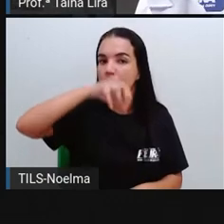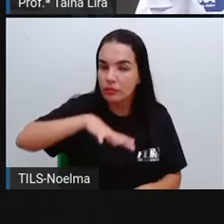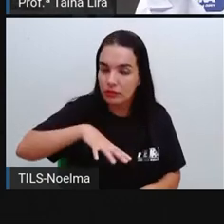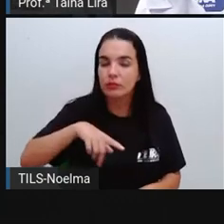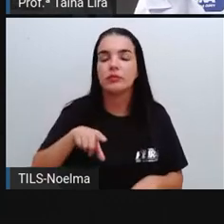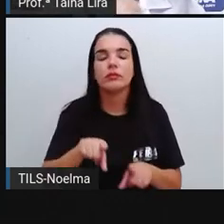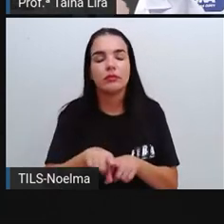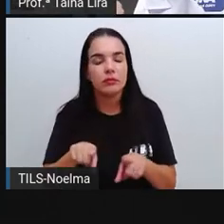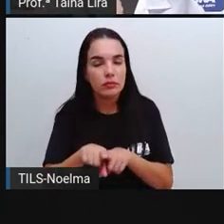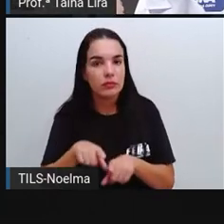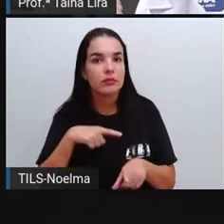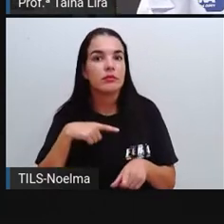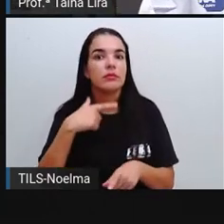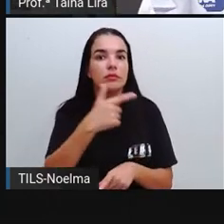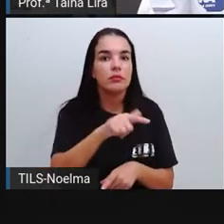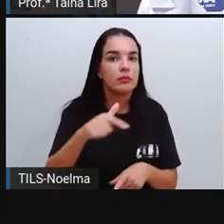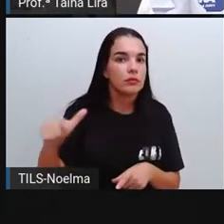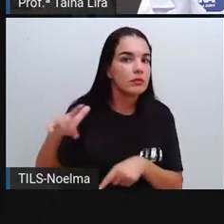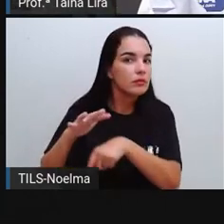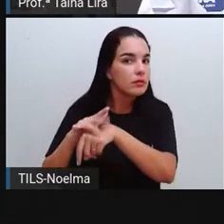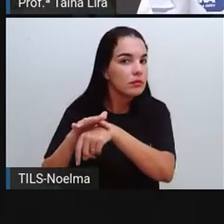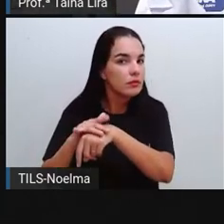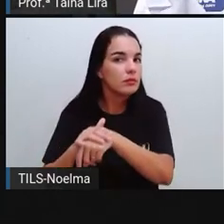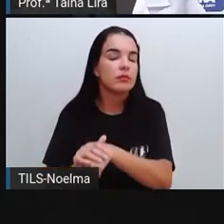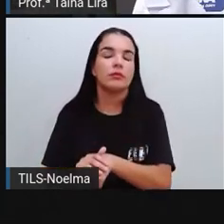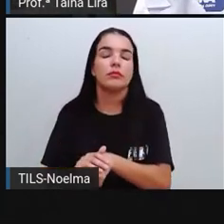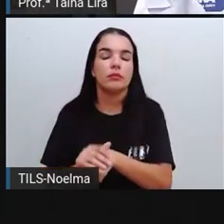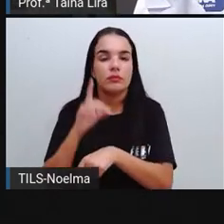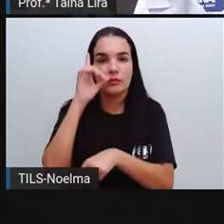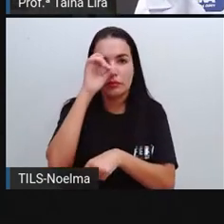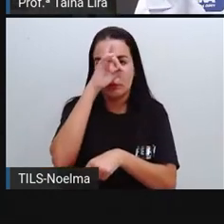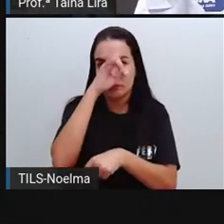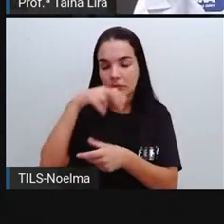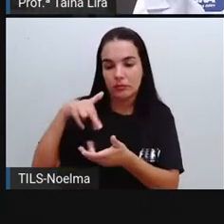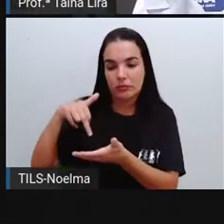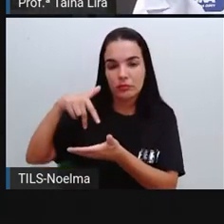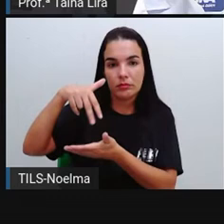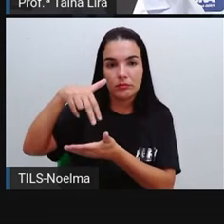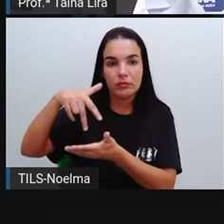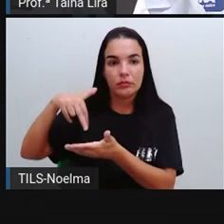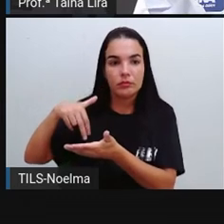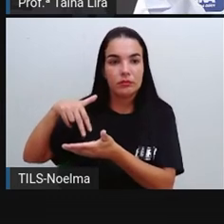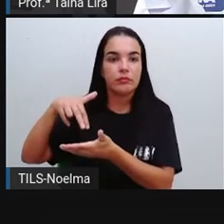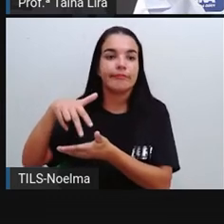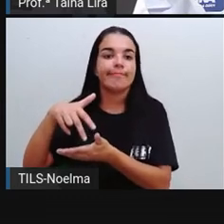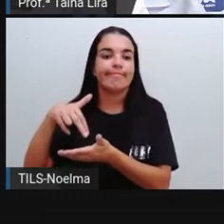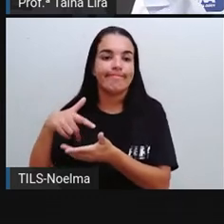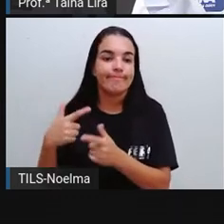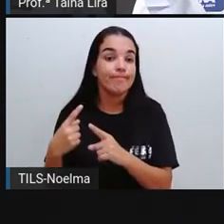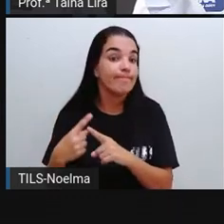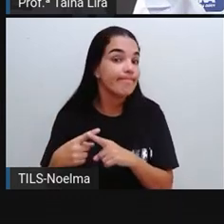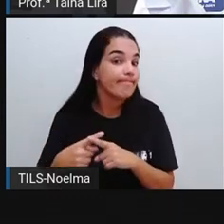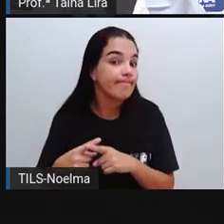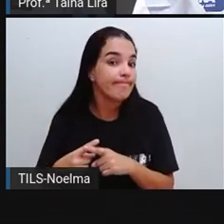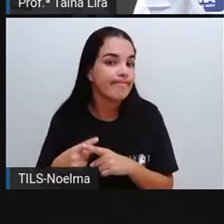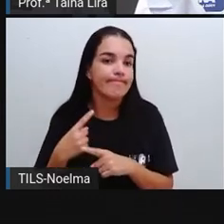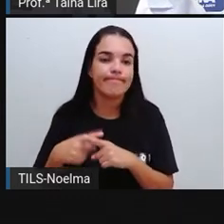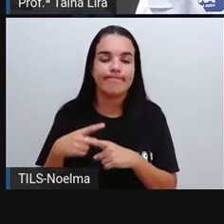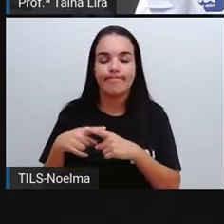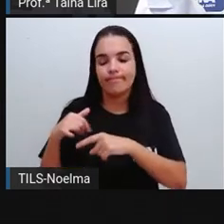dificuldade para respirar, dificuldade para se locomover, tá? Então,